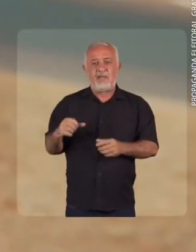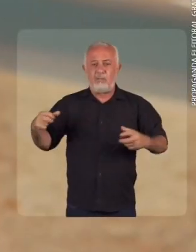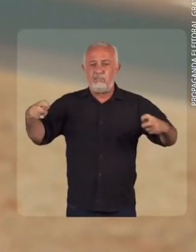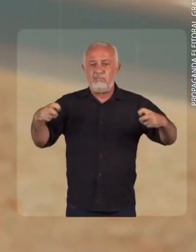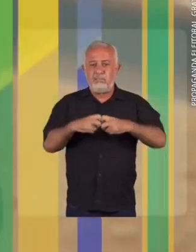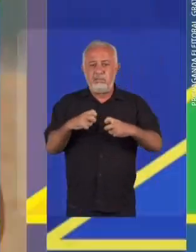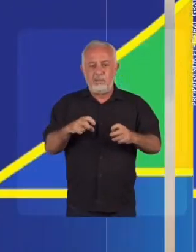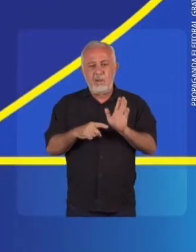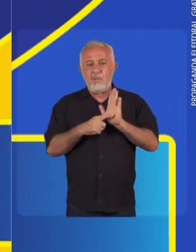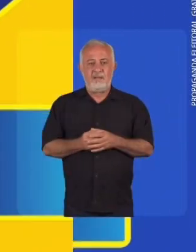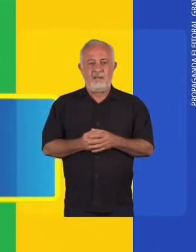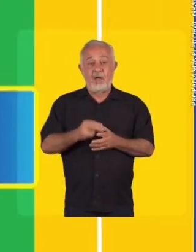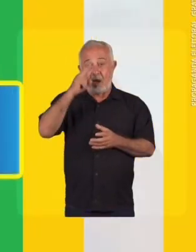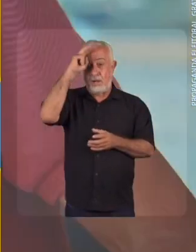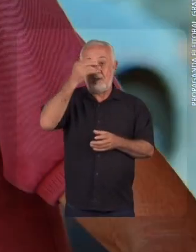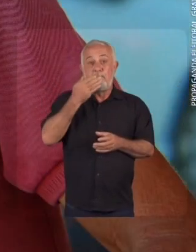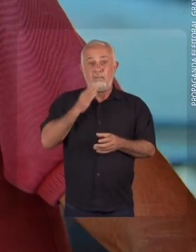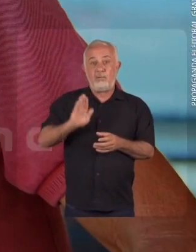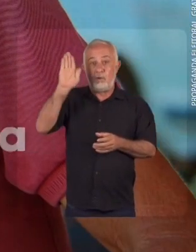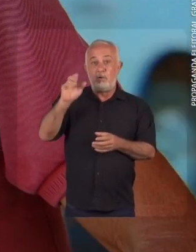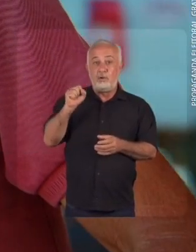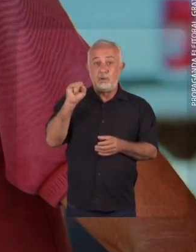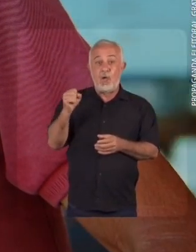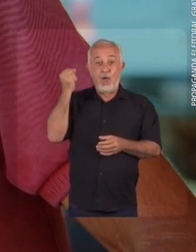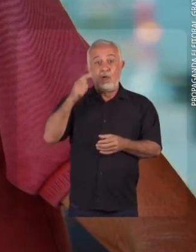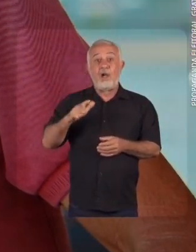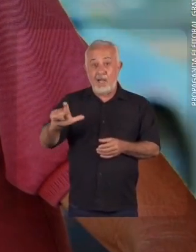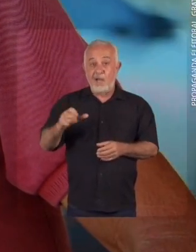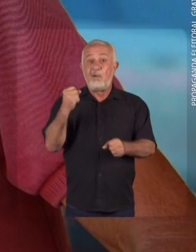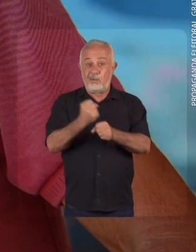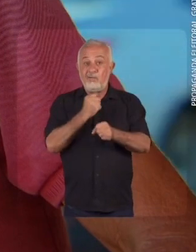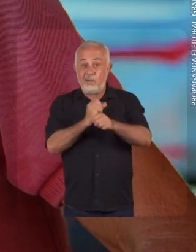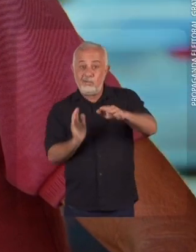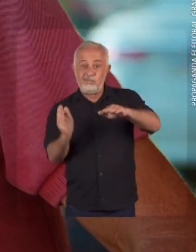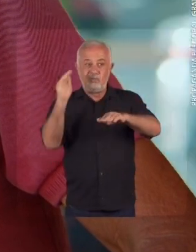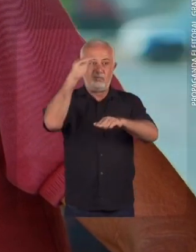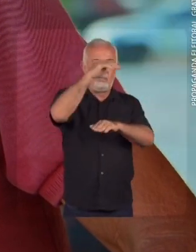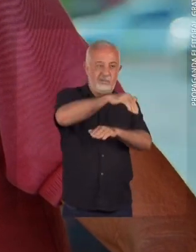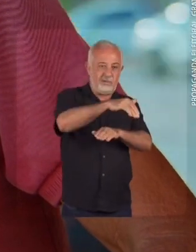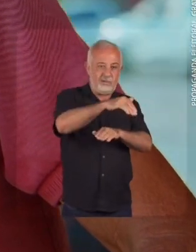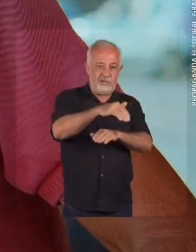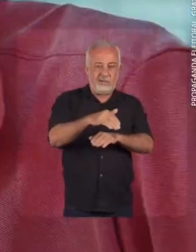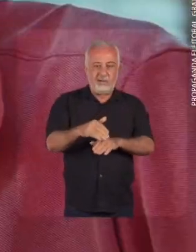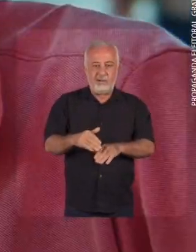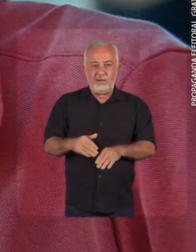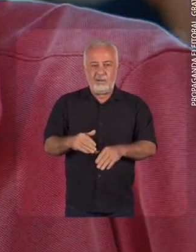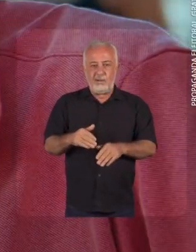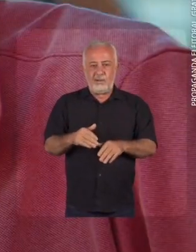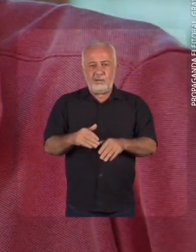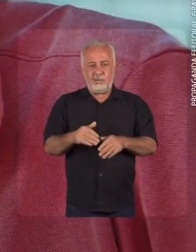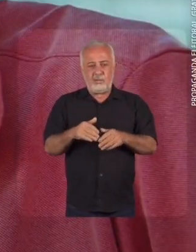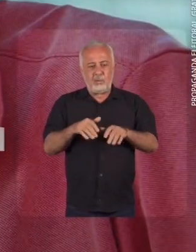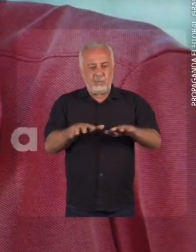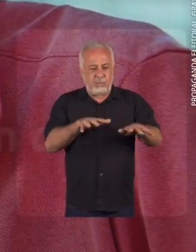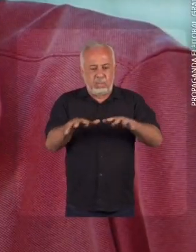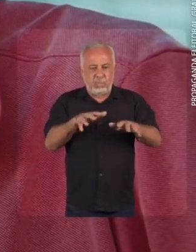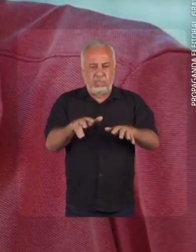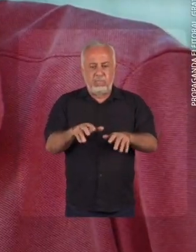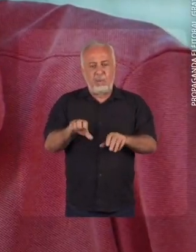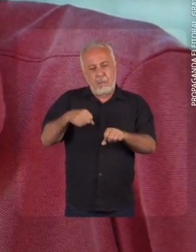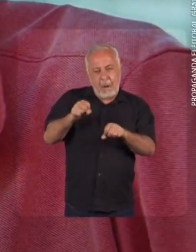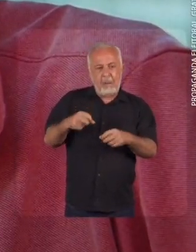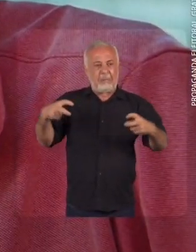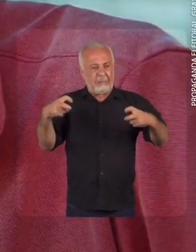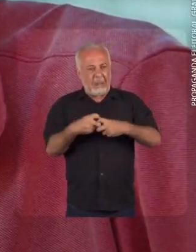evitar tantos acidentes. Ela está prometendo que se ela ganhar, ela vai fazer o viaduto. O acidente aqui é muito violento,